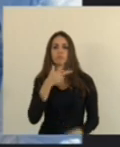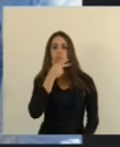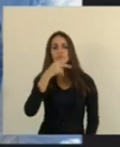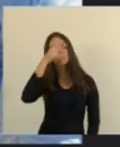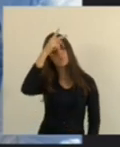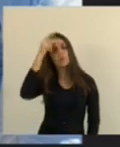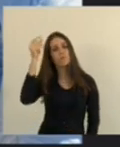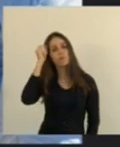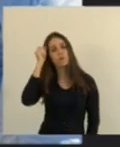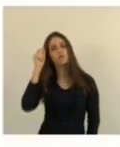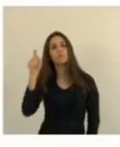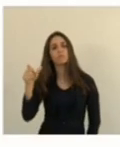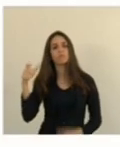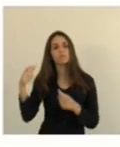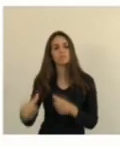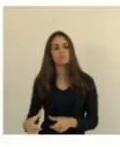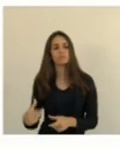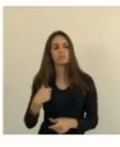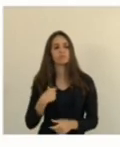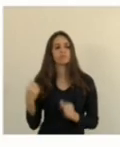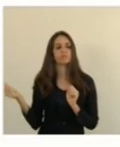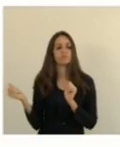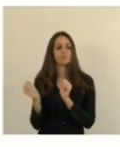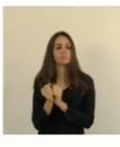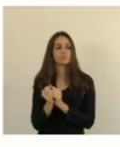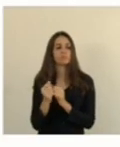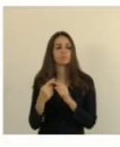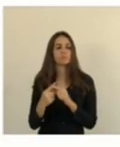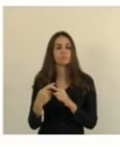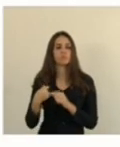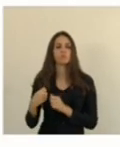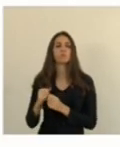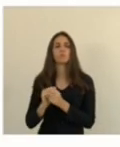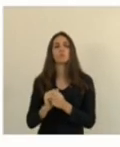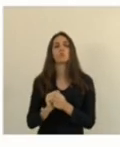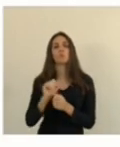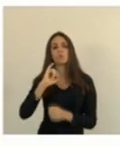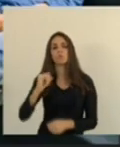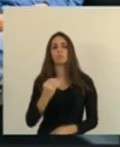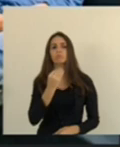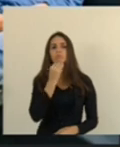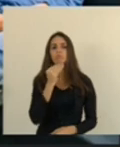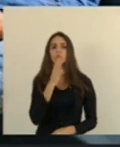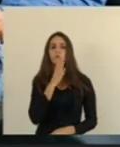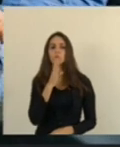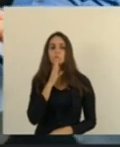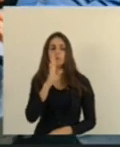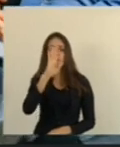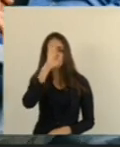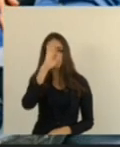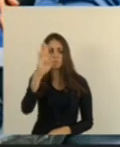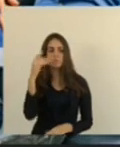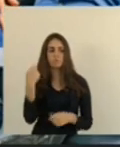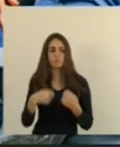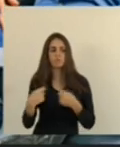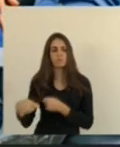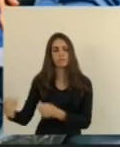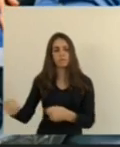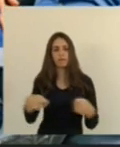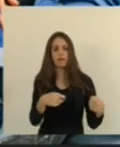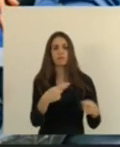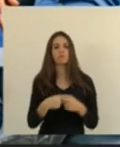prefeitura municipal. Nesta ocasião, tive a oportunidade de conhecer as principais demandas de seu